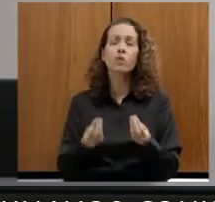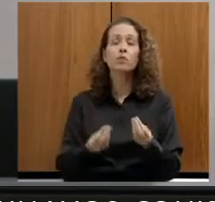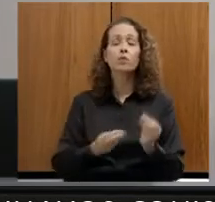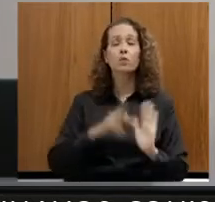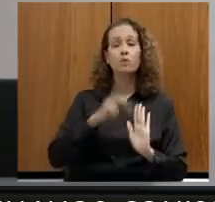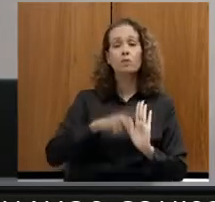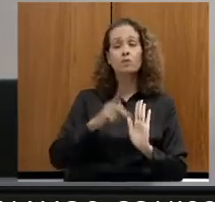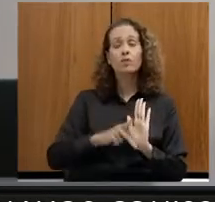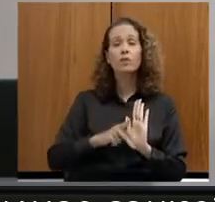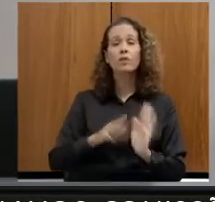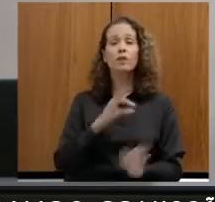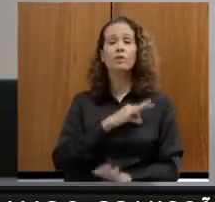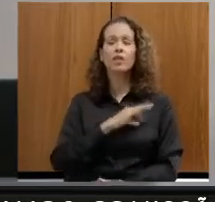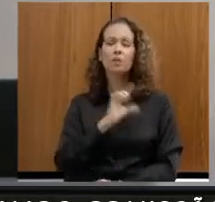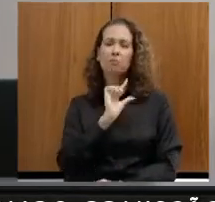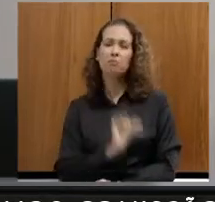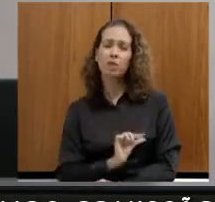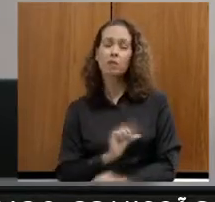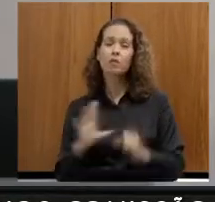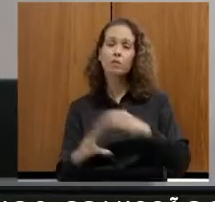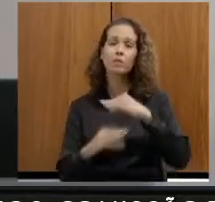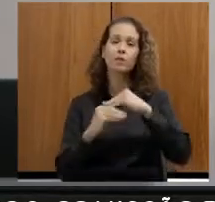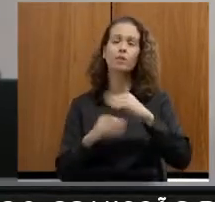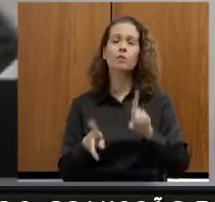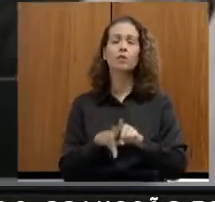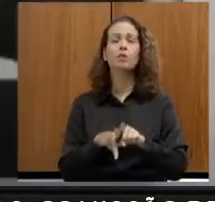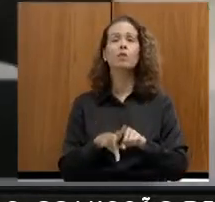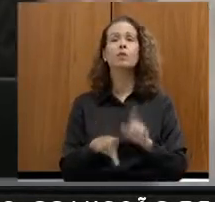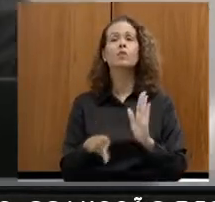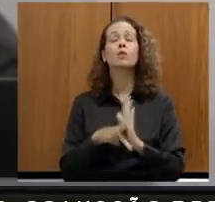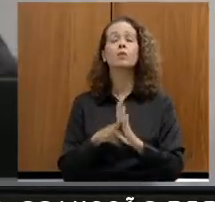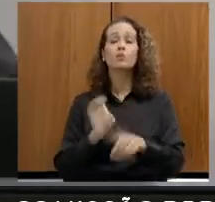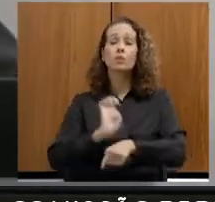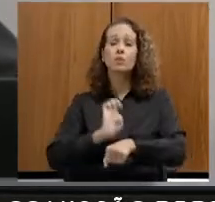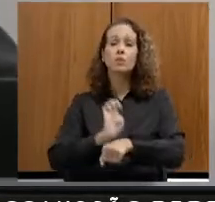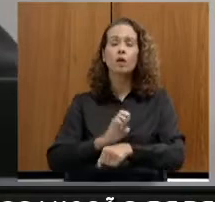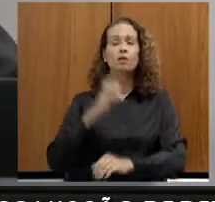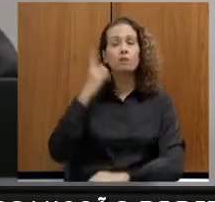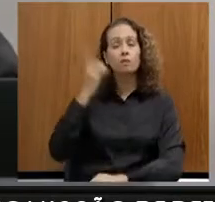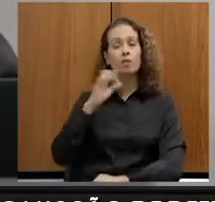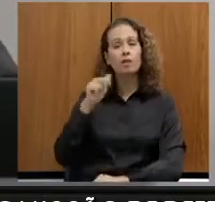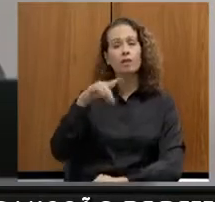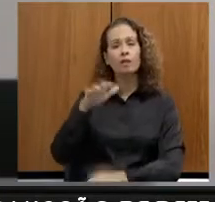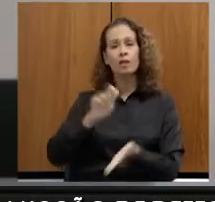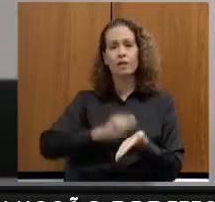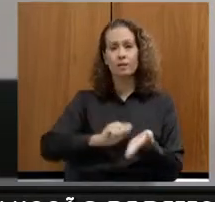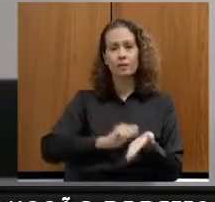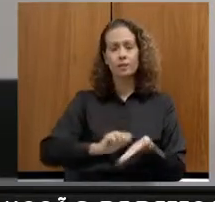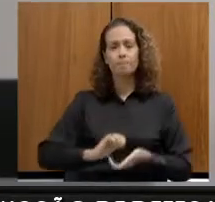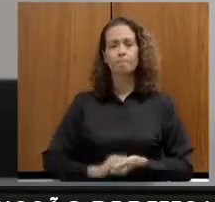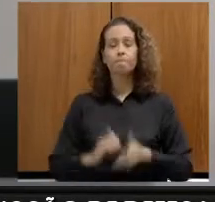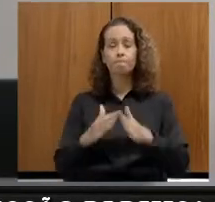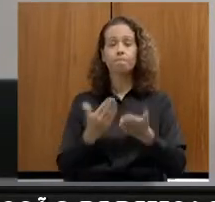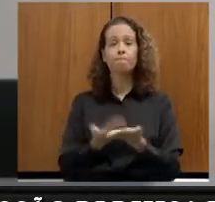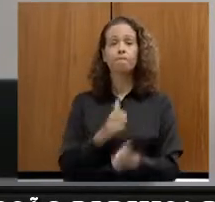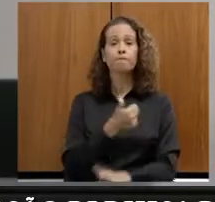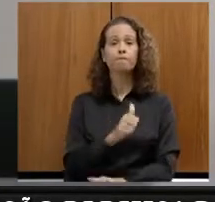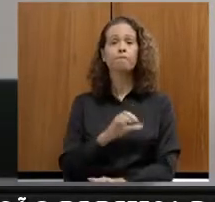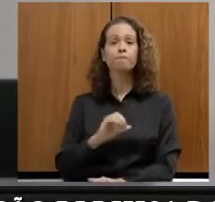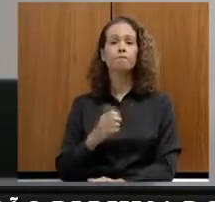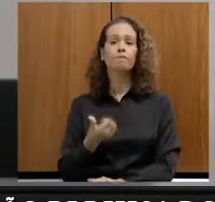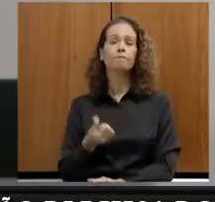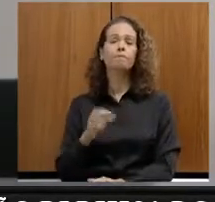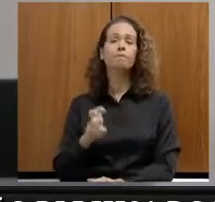renda mínima complementar no Estado. Autora, deputada Andréia de Jesus. Requerimento 11065.